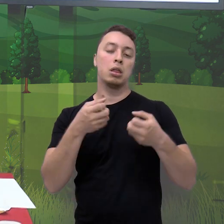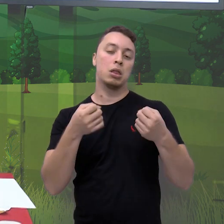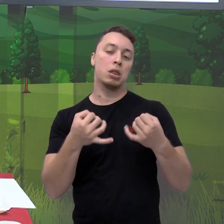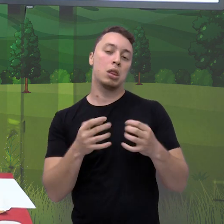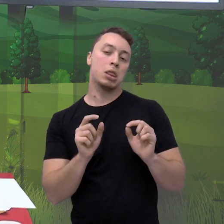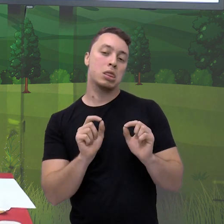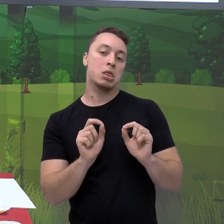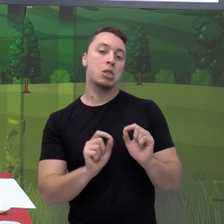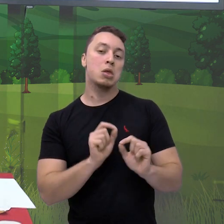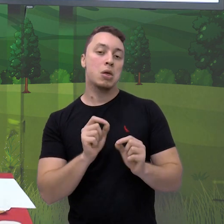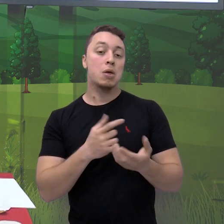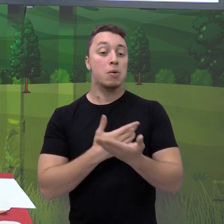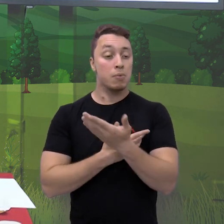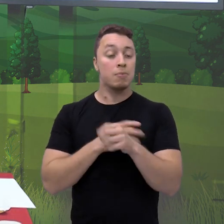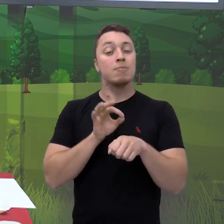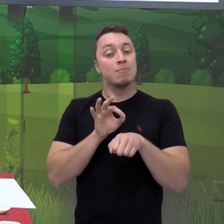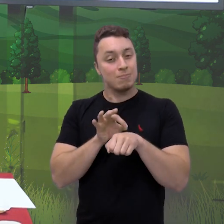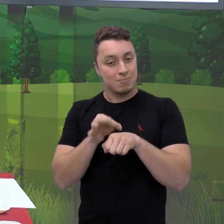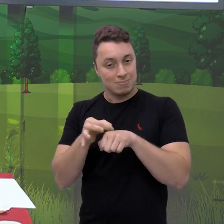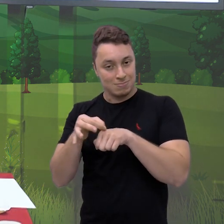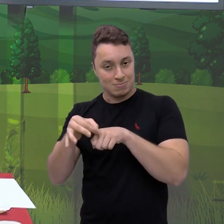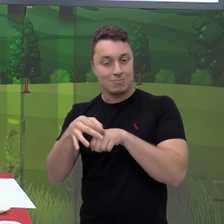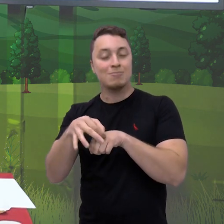de uma formiga.